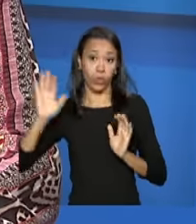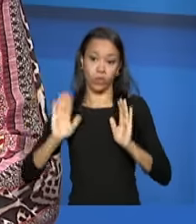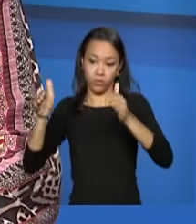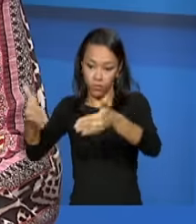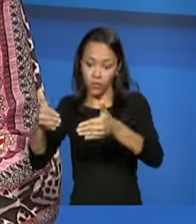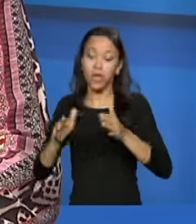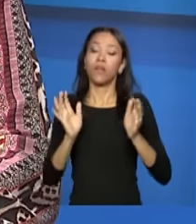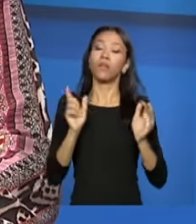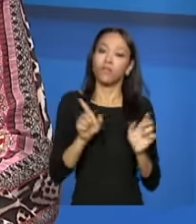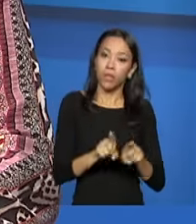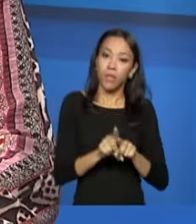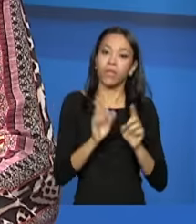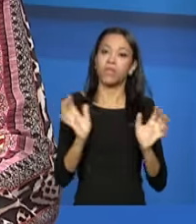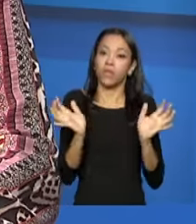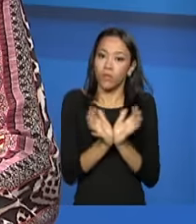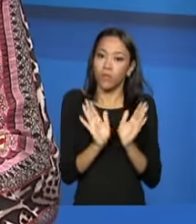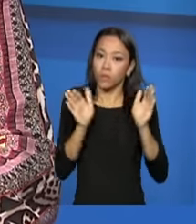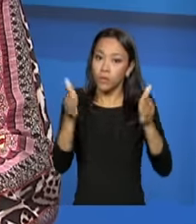adolescentes.